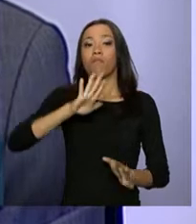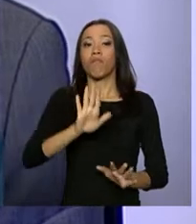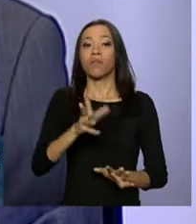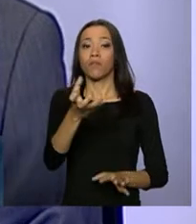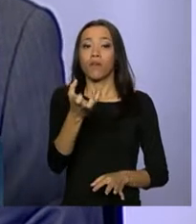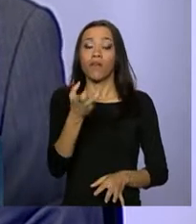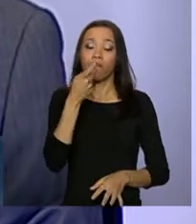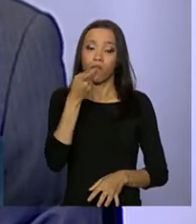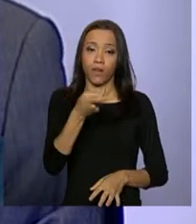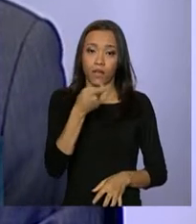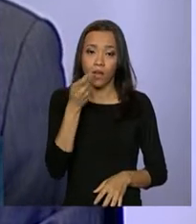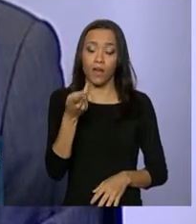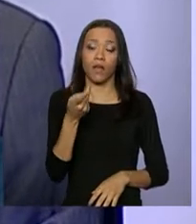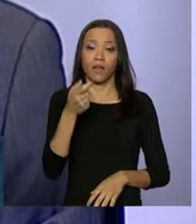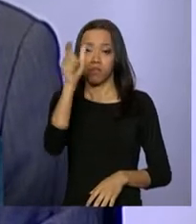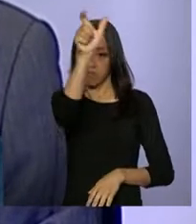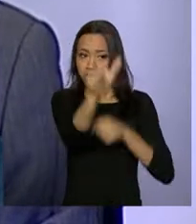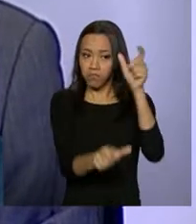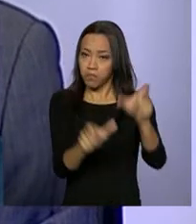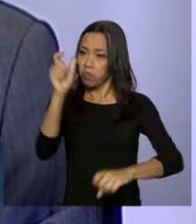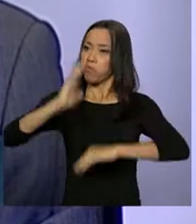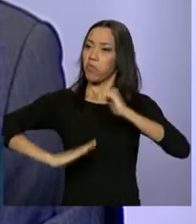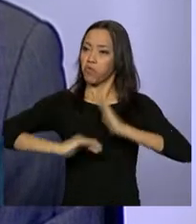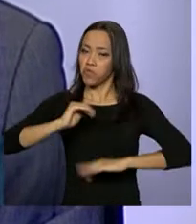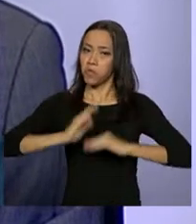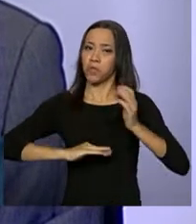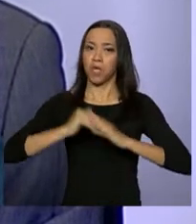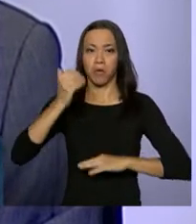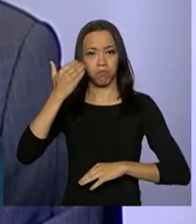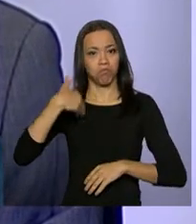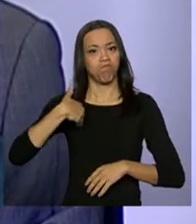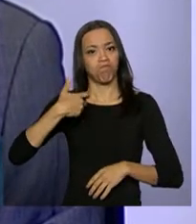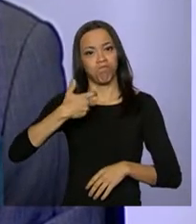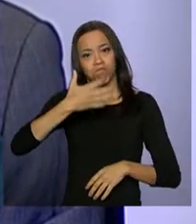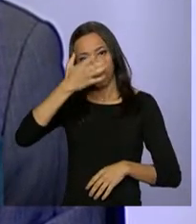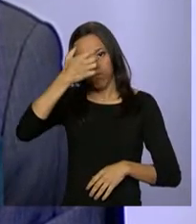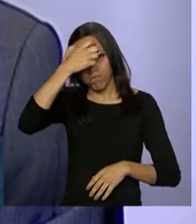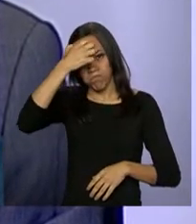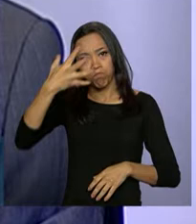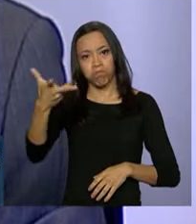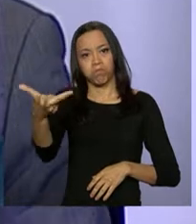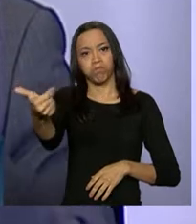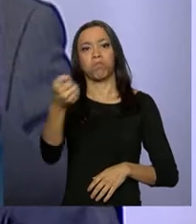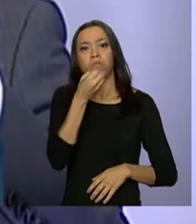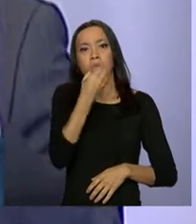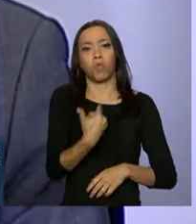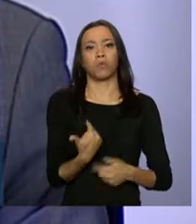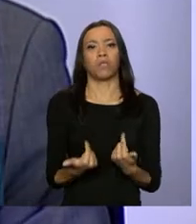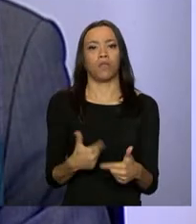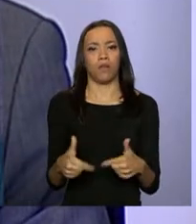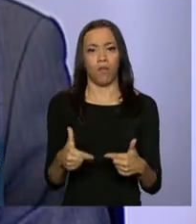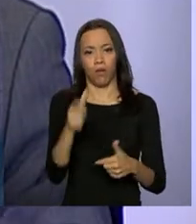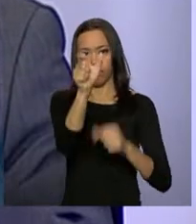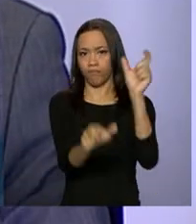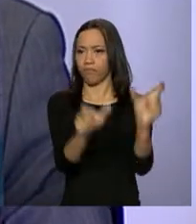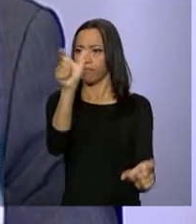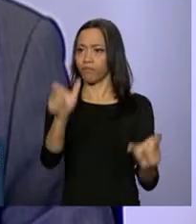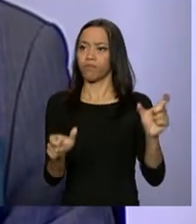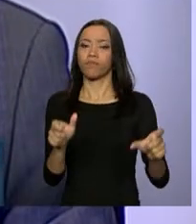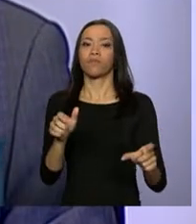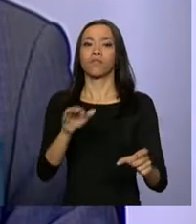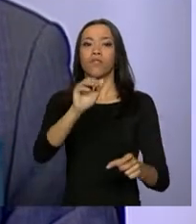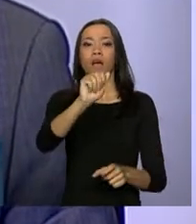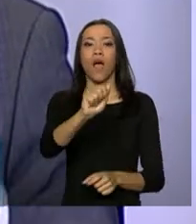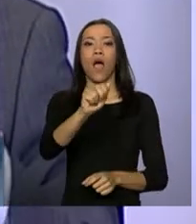ressaltar o profissionalismo e a competência com que os auditores conduzem o seu trabalho. conduzem de forma